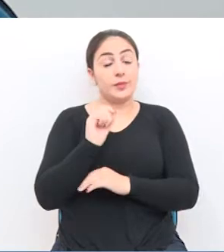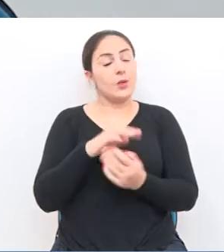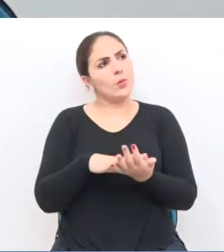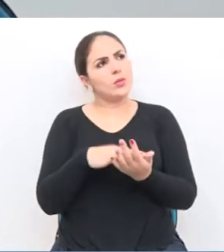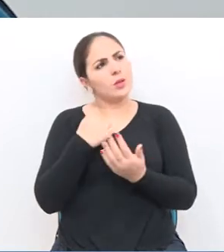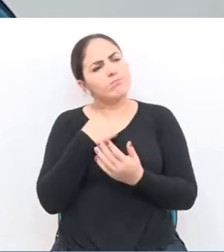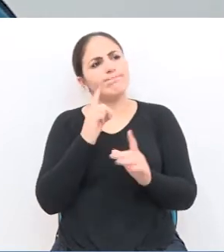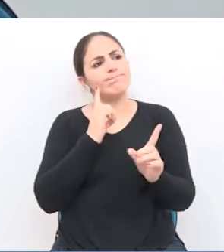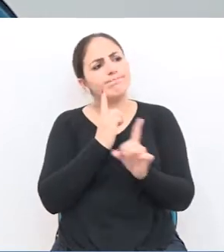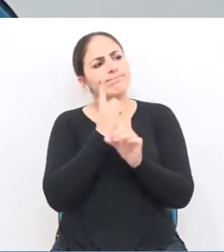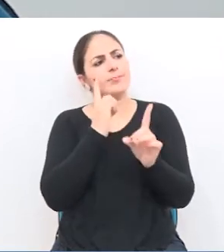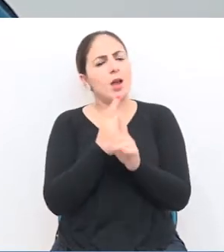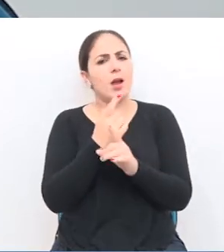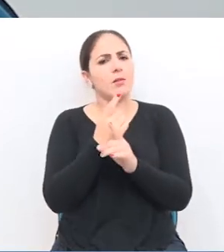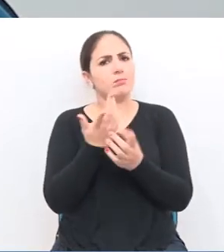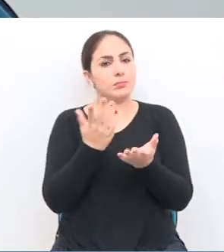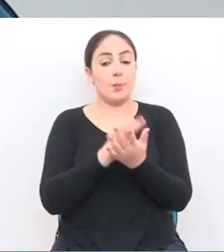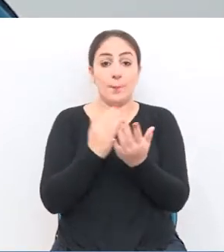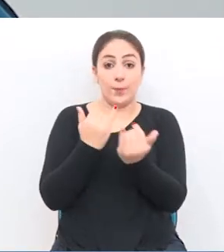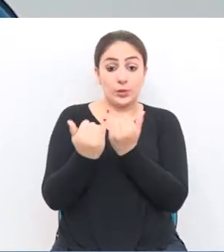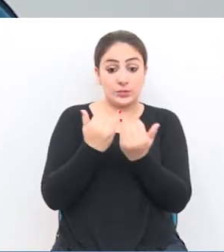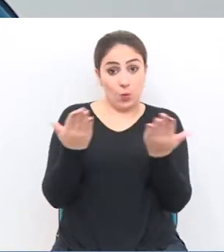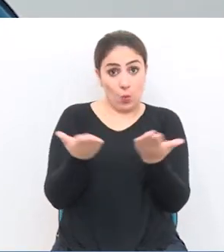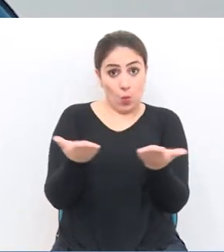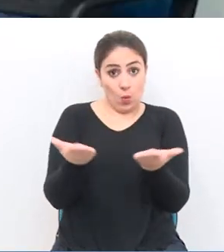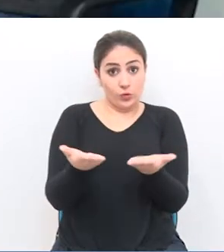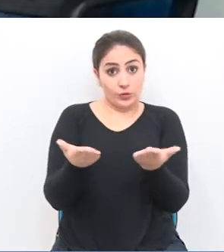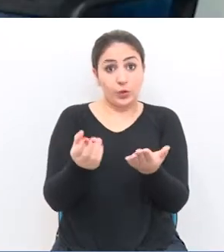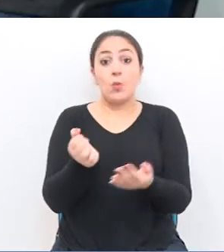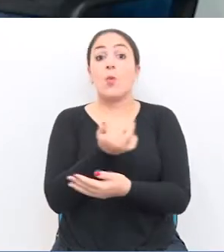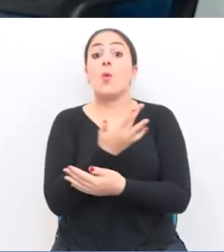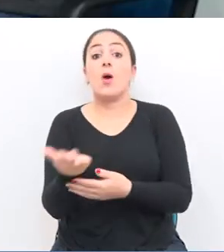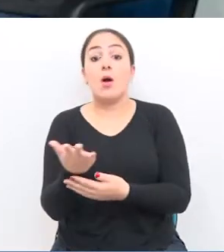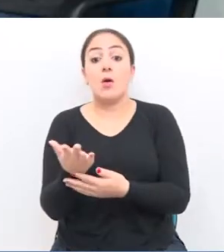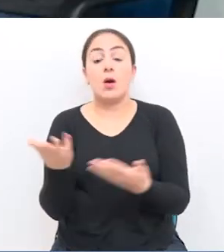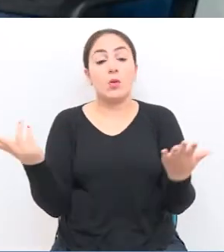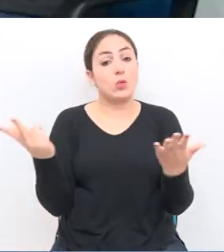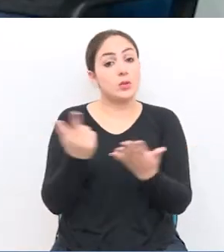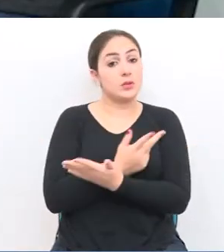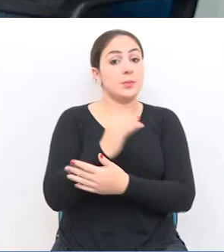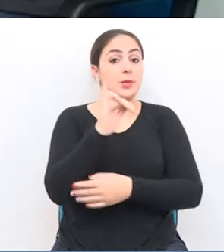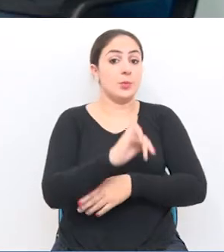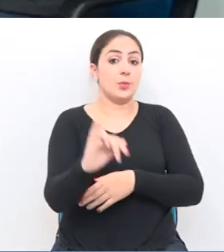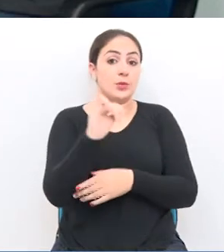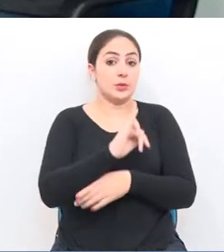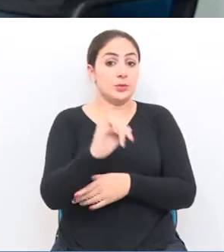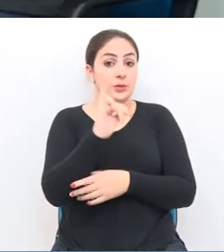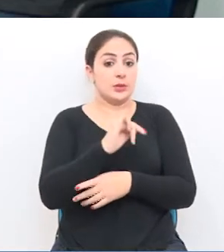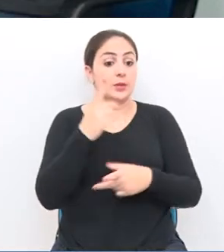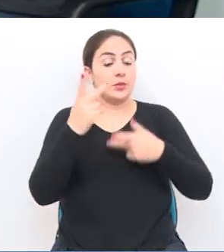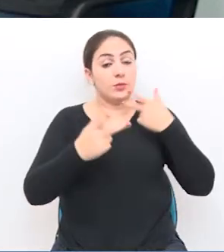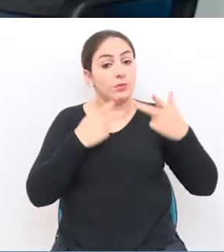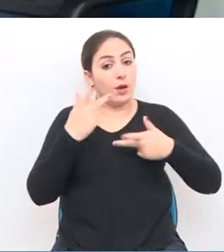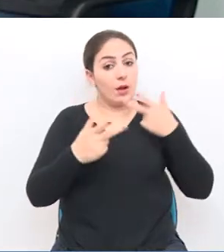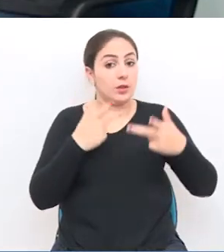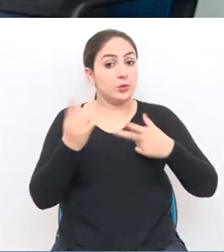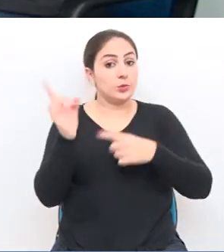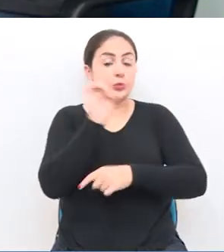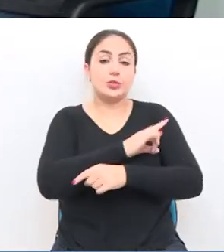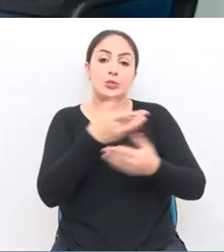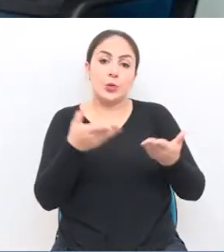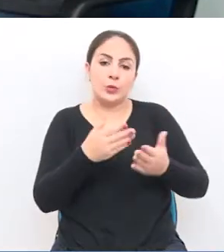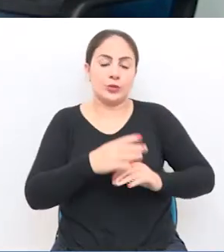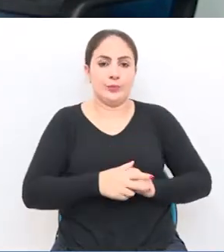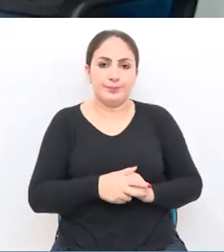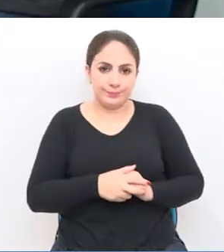foi aquilo que eu encontrei. Por exemplo, hoje, qual será o fato importante destacado em Passo Fundo